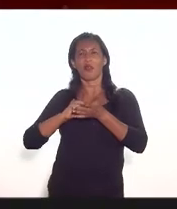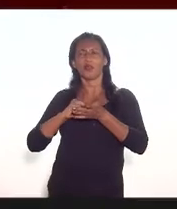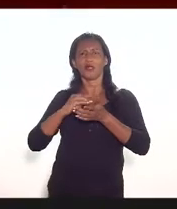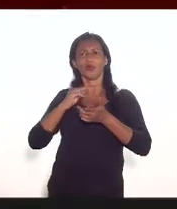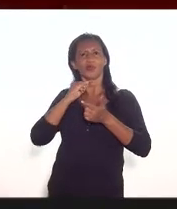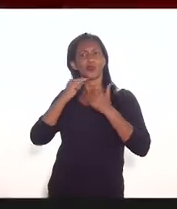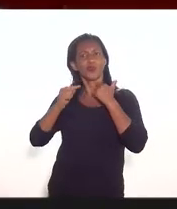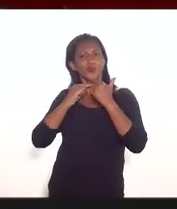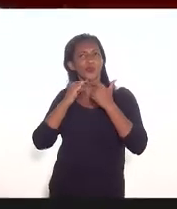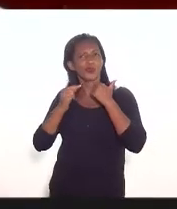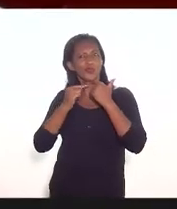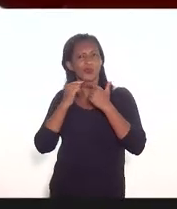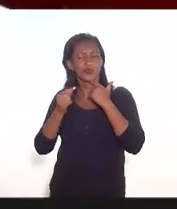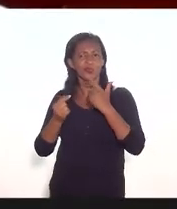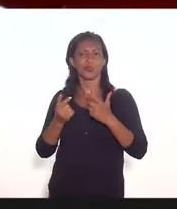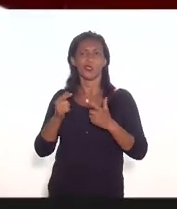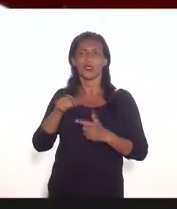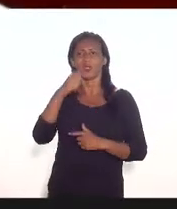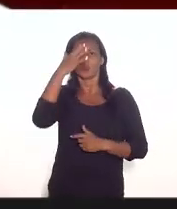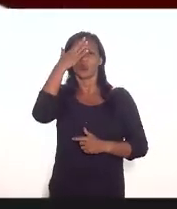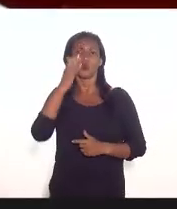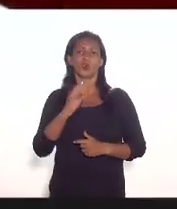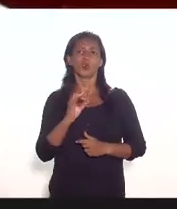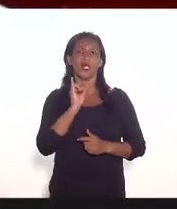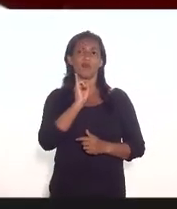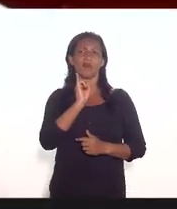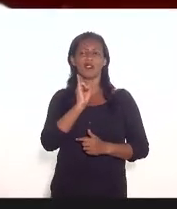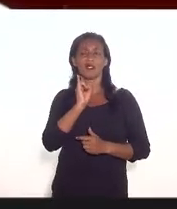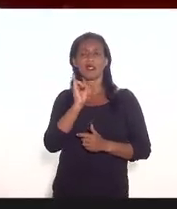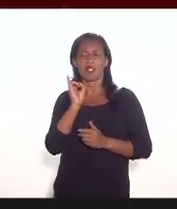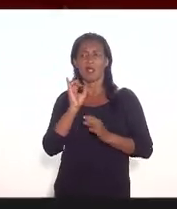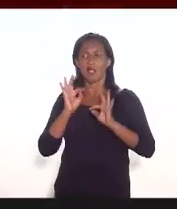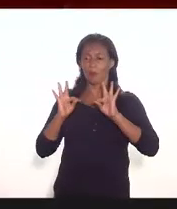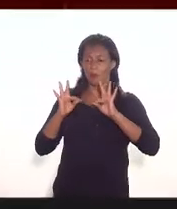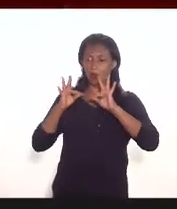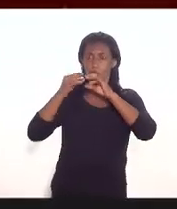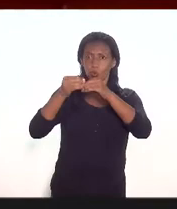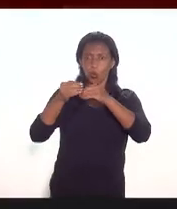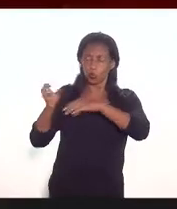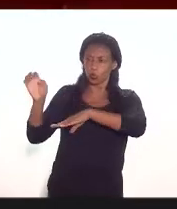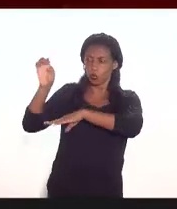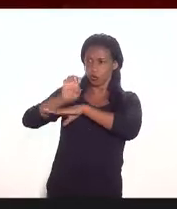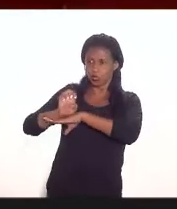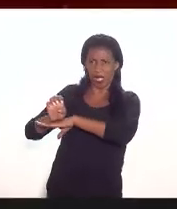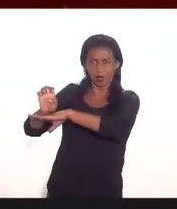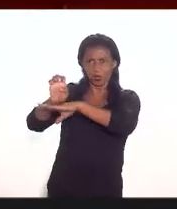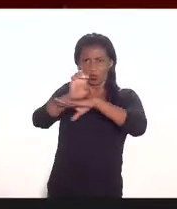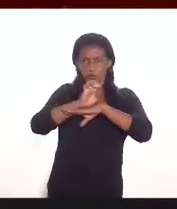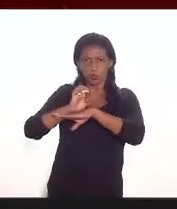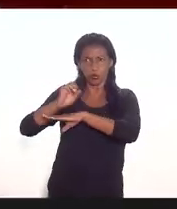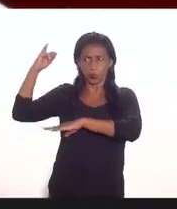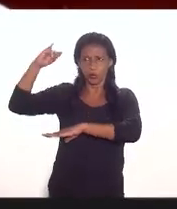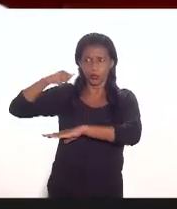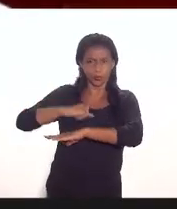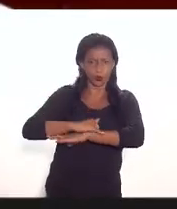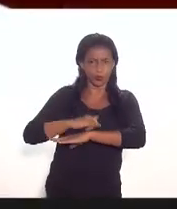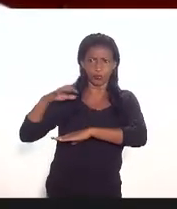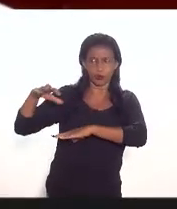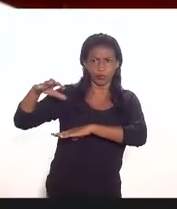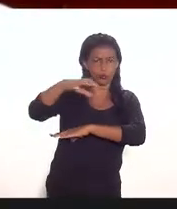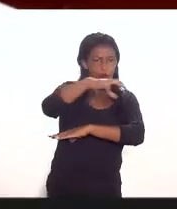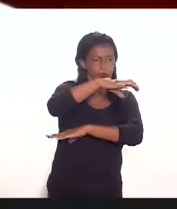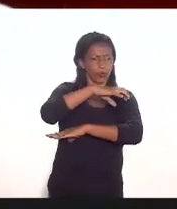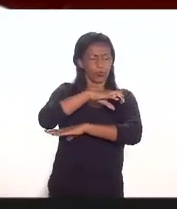e aí você não sabe exatamente se se aplica a todo o estado a todos os aeroportos do interior e se